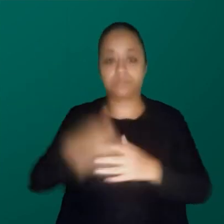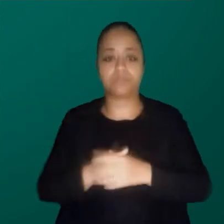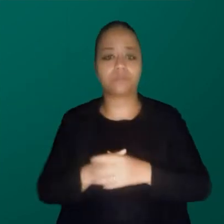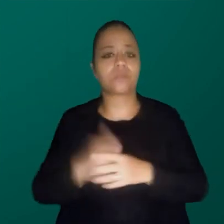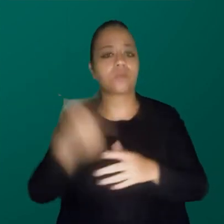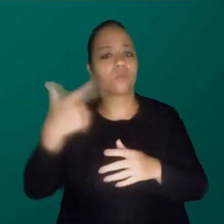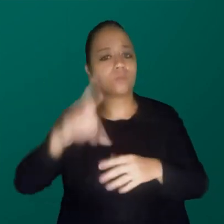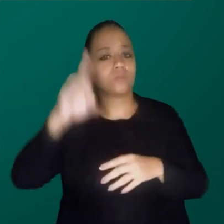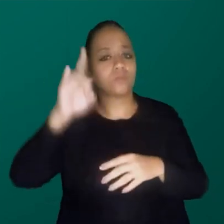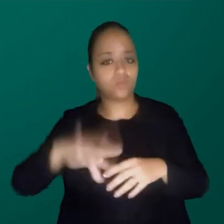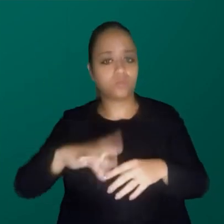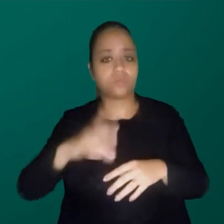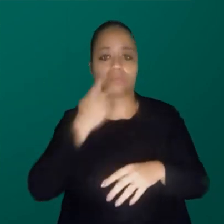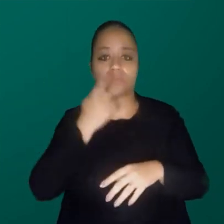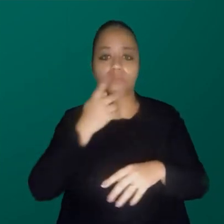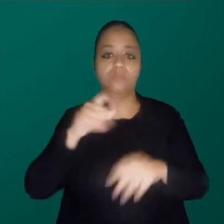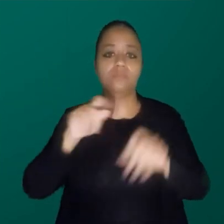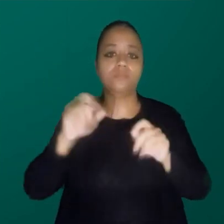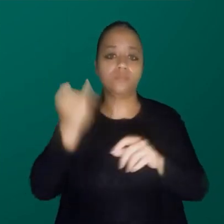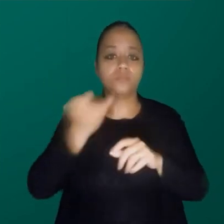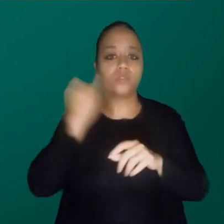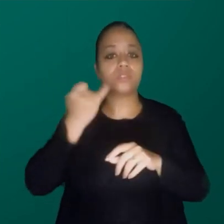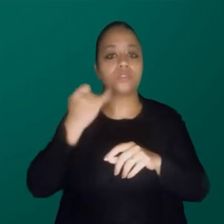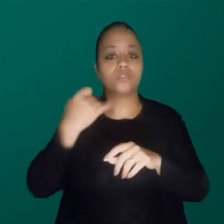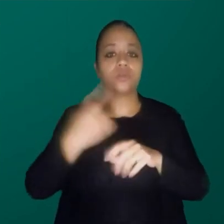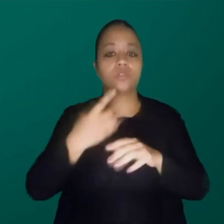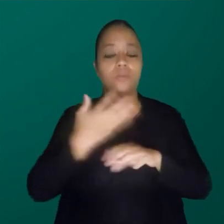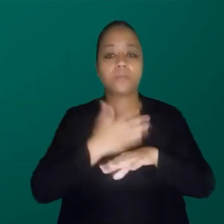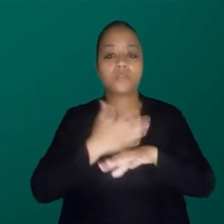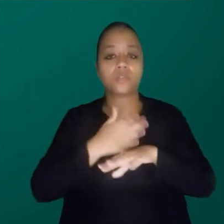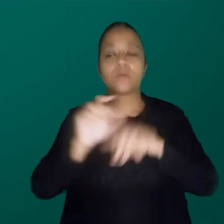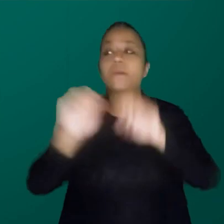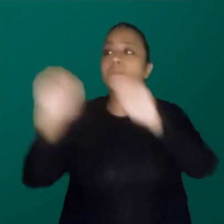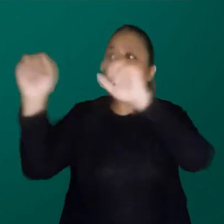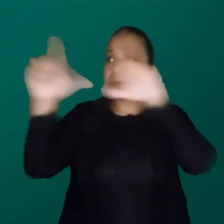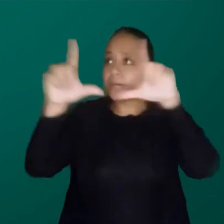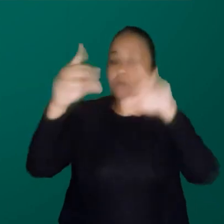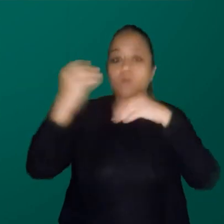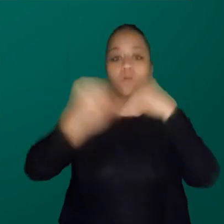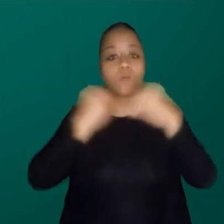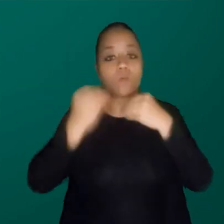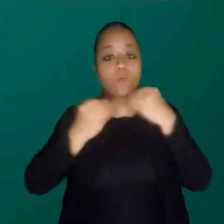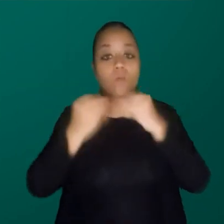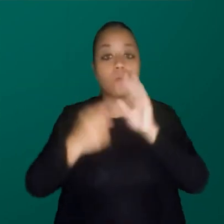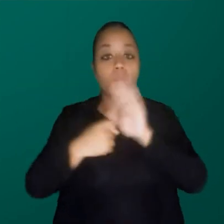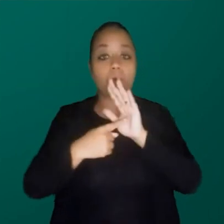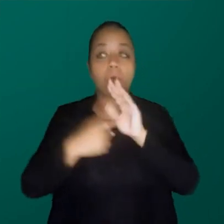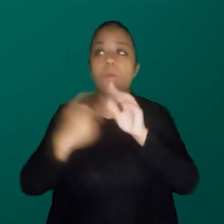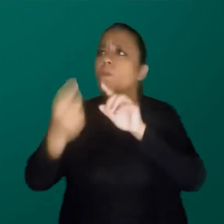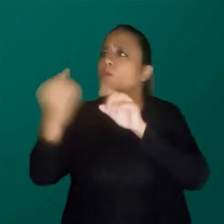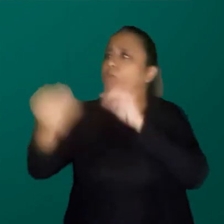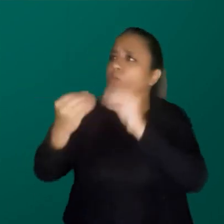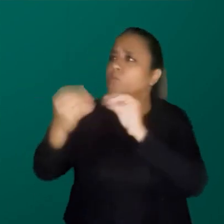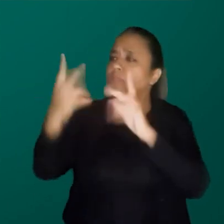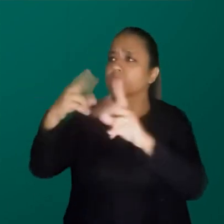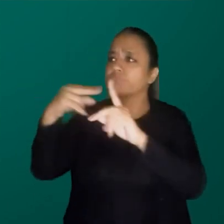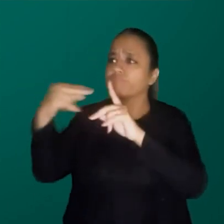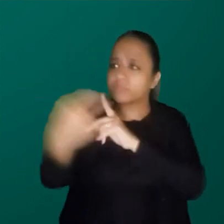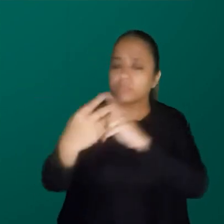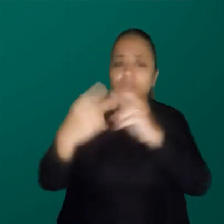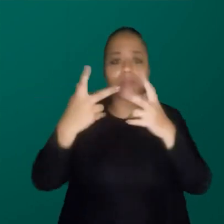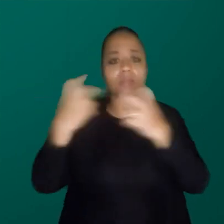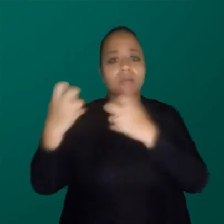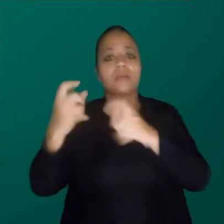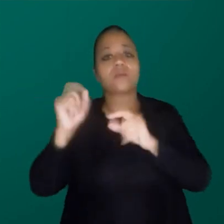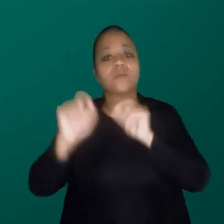eu acho que é importante ficar também como um dever de casa do painel, é de como que esse gesto de olhar, esse olhar interseccional também